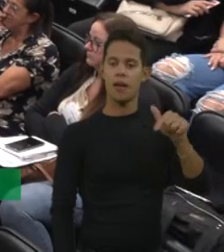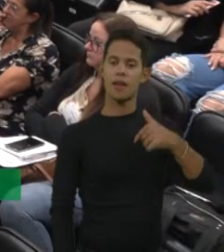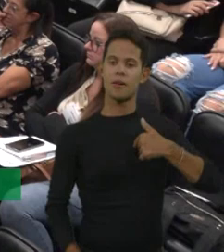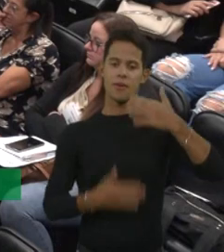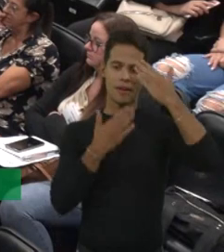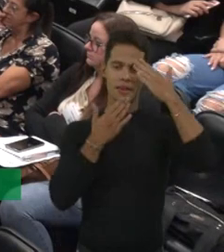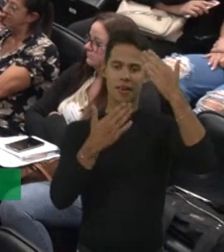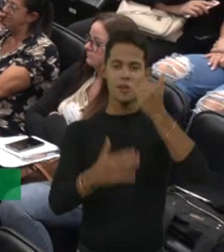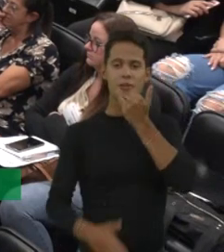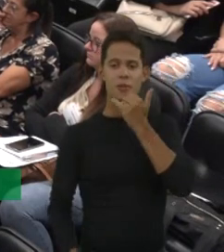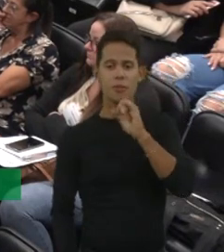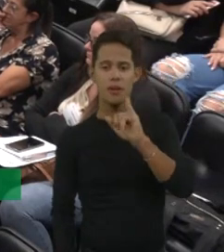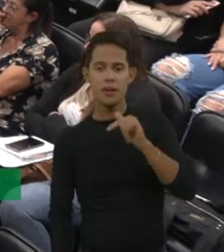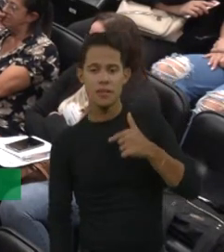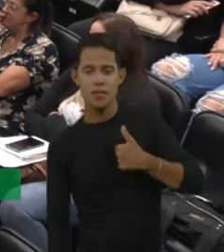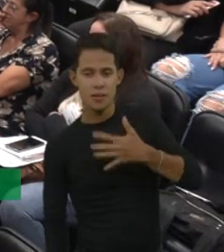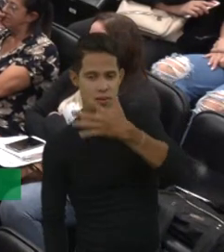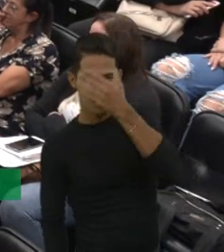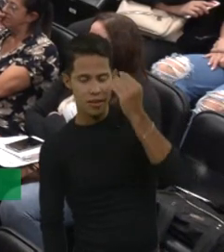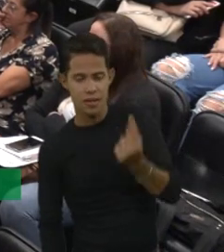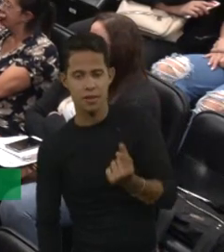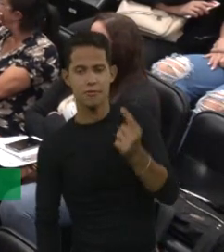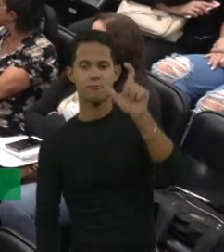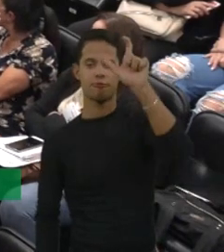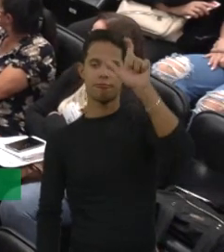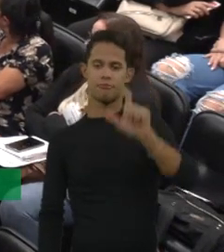esqueci alguém, porque são muitas pessoas mesmo, assim.